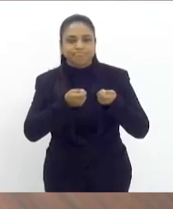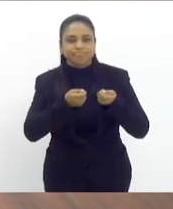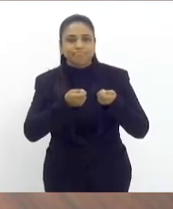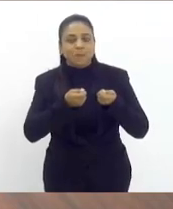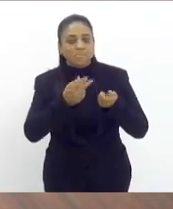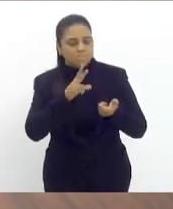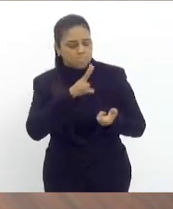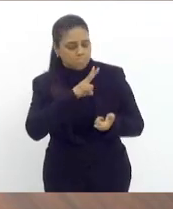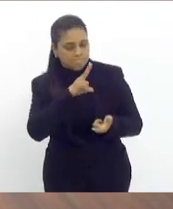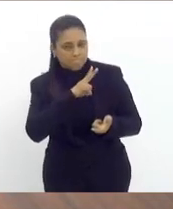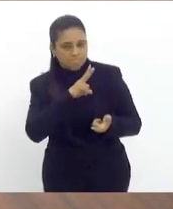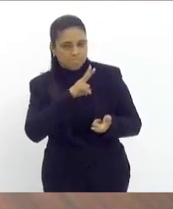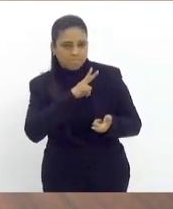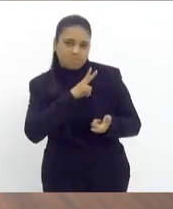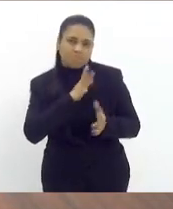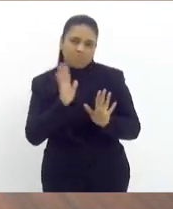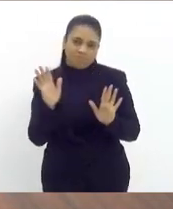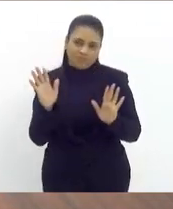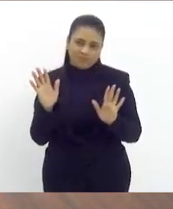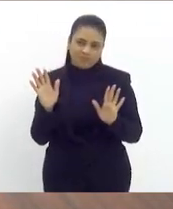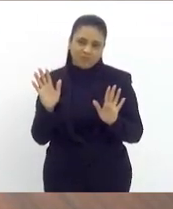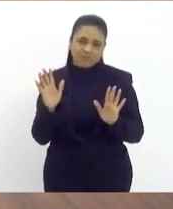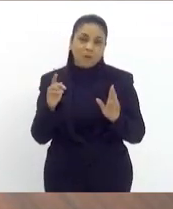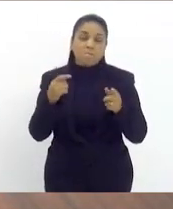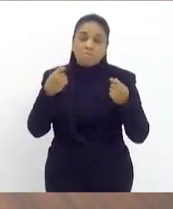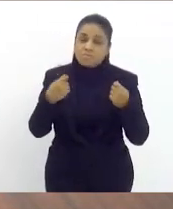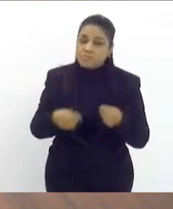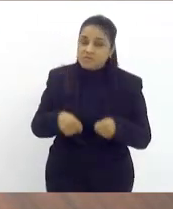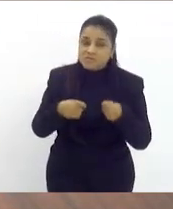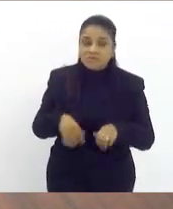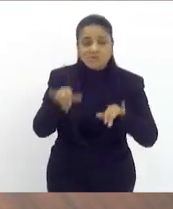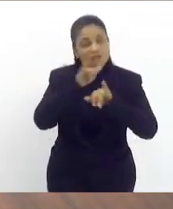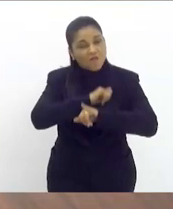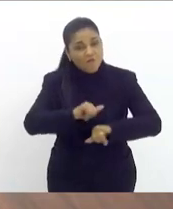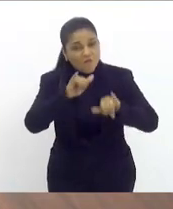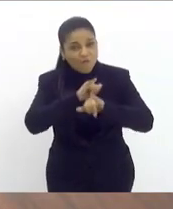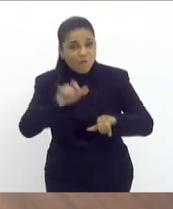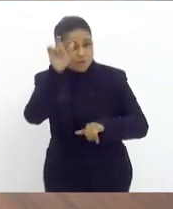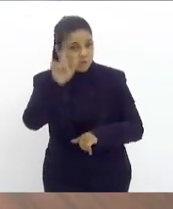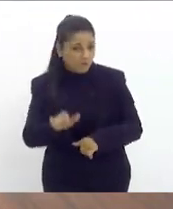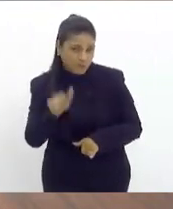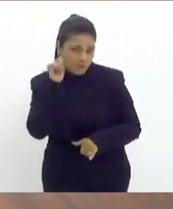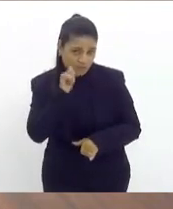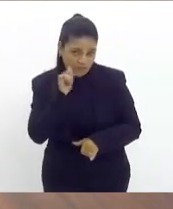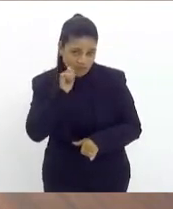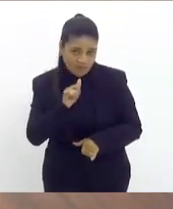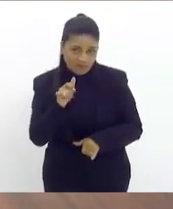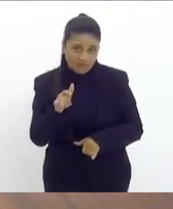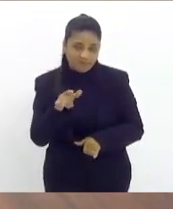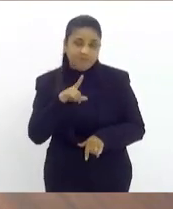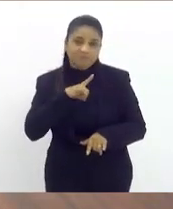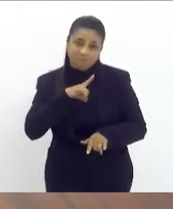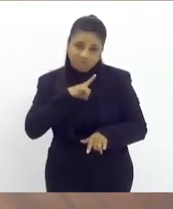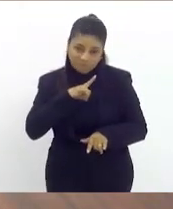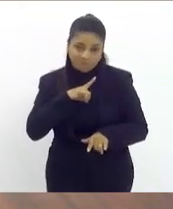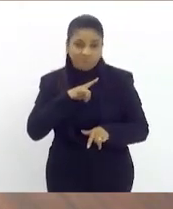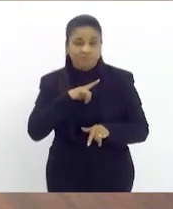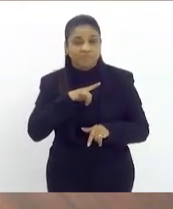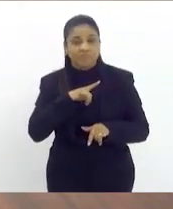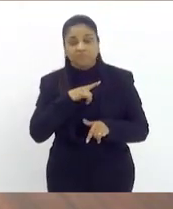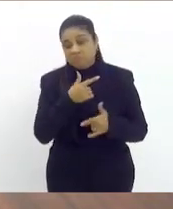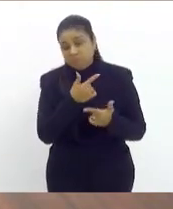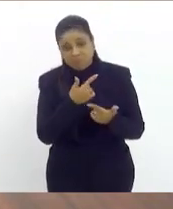pessoal e individual. Então, essas mulheres precisam ter informação. Se não tem informação, não tem como